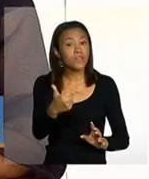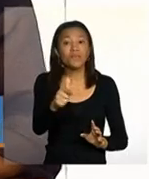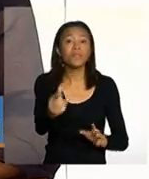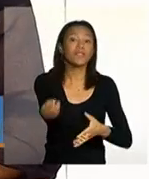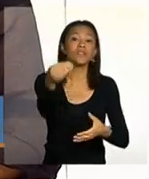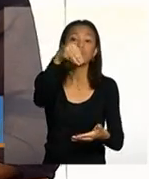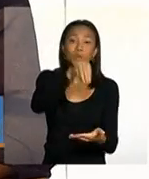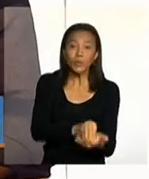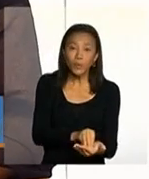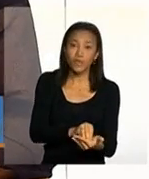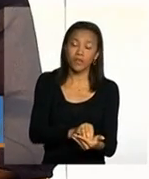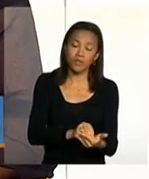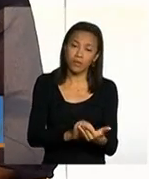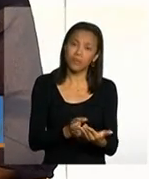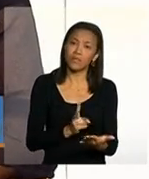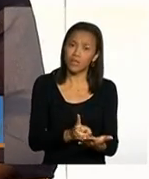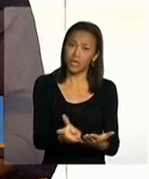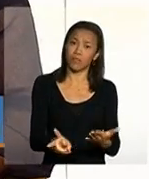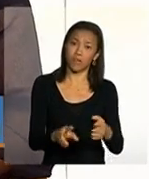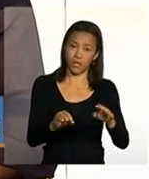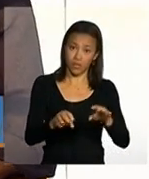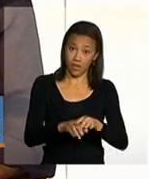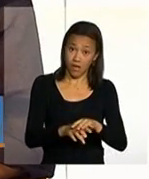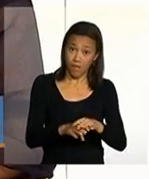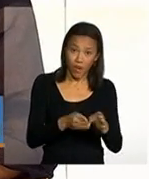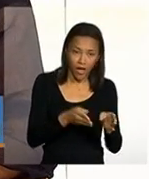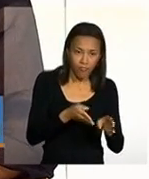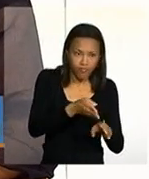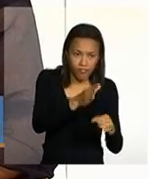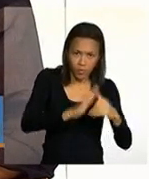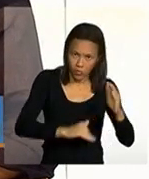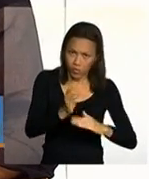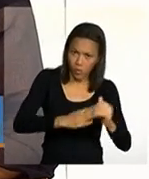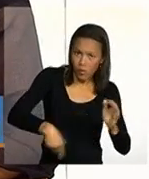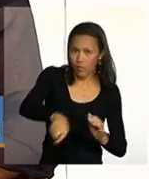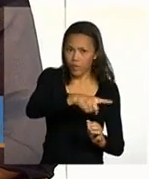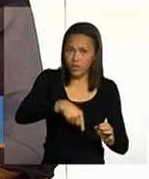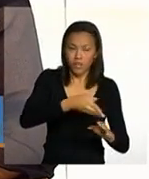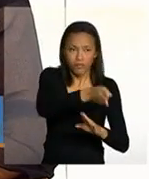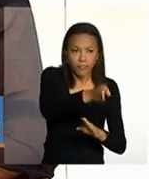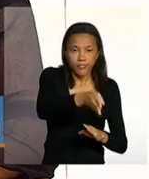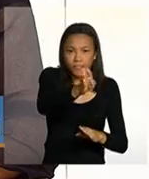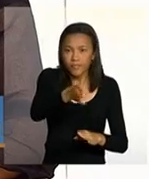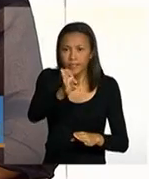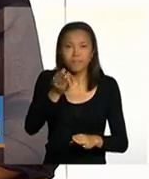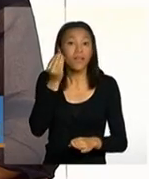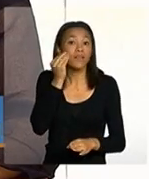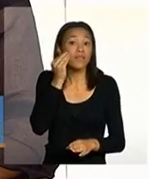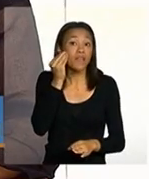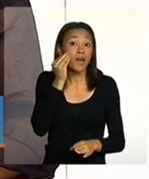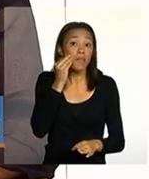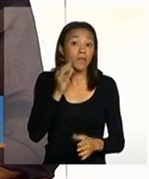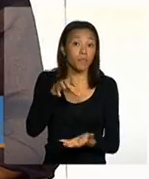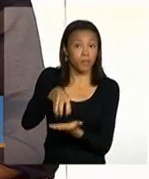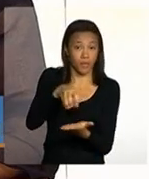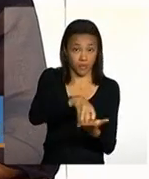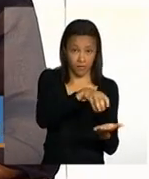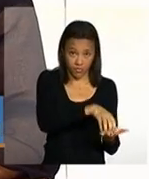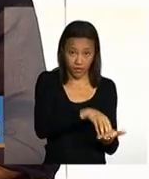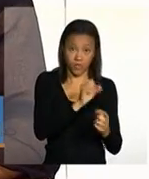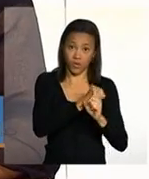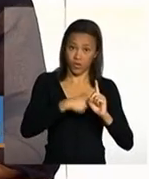inseridas no acompanhamento familiar pelos nossos pelas nossas unidades pelas unidades de assistência social